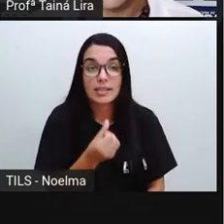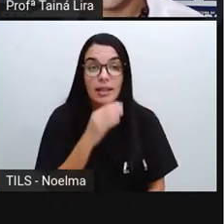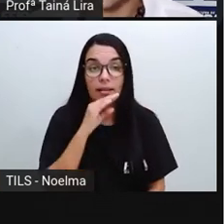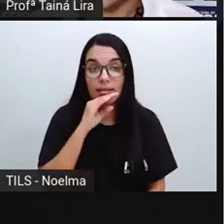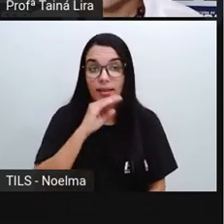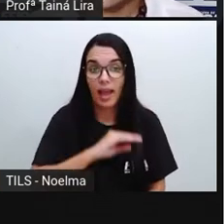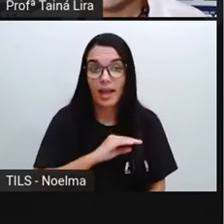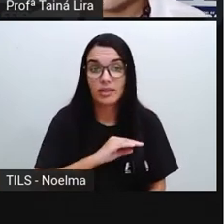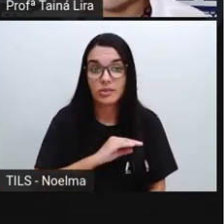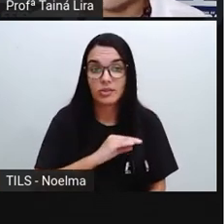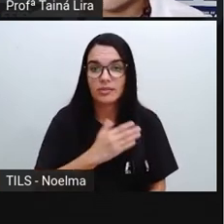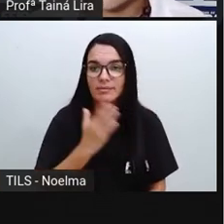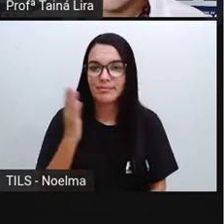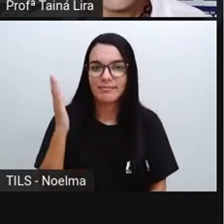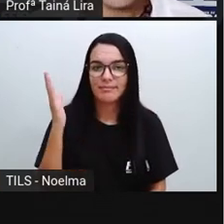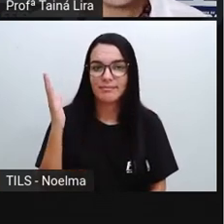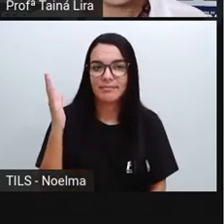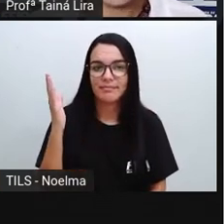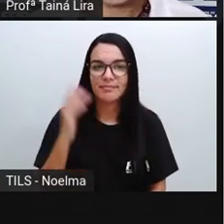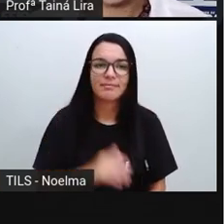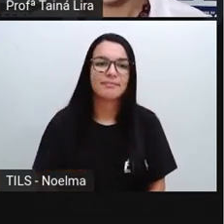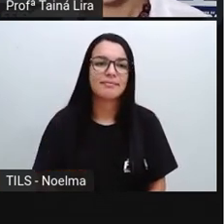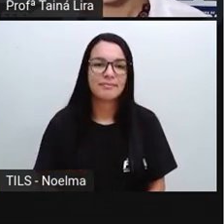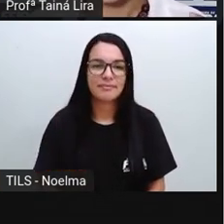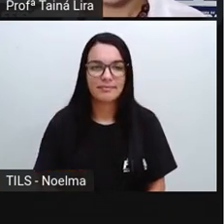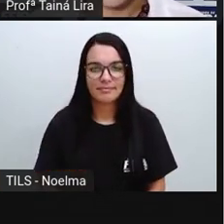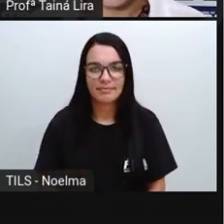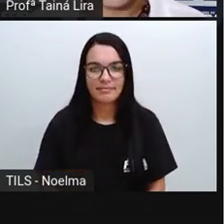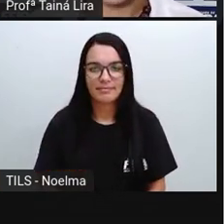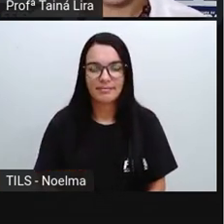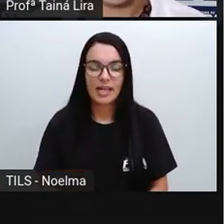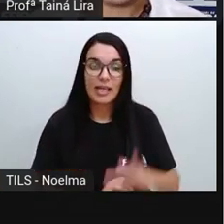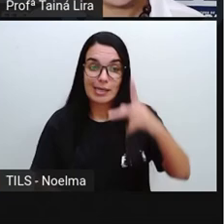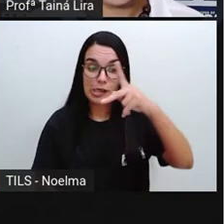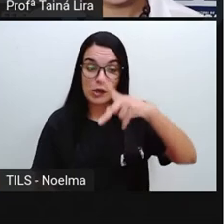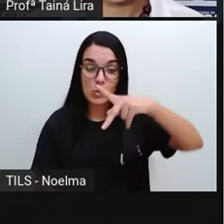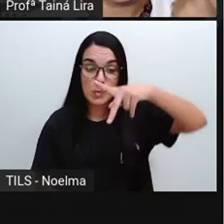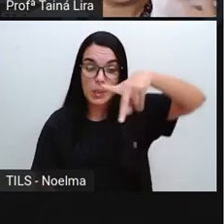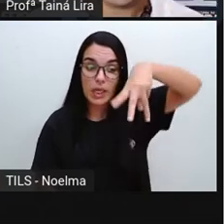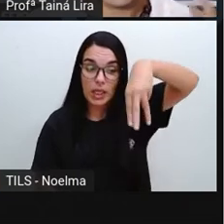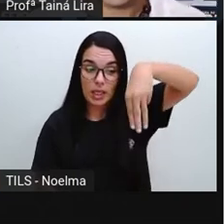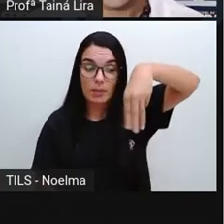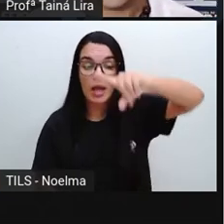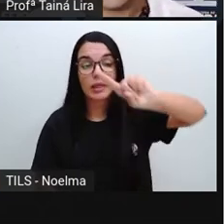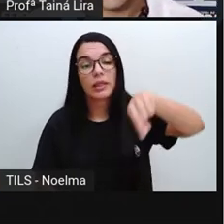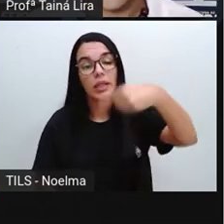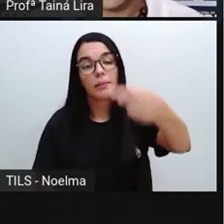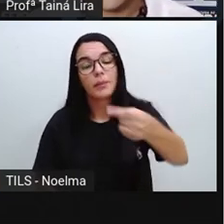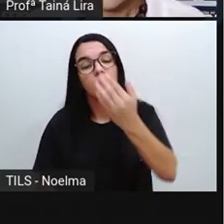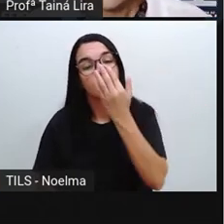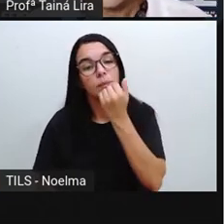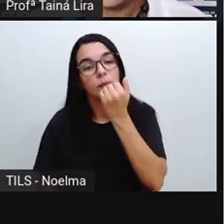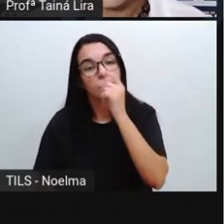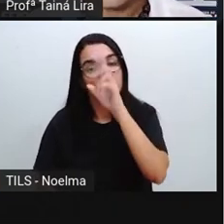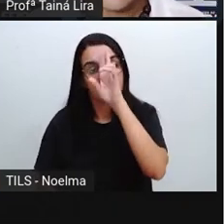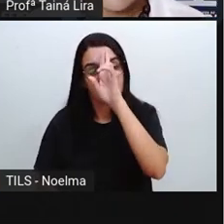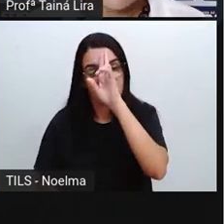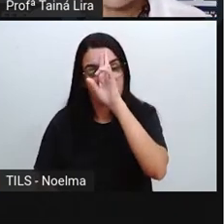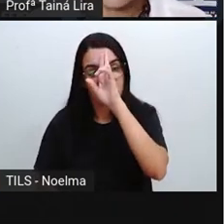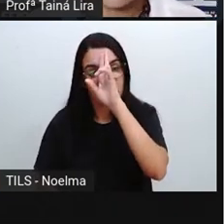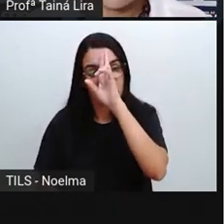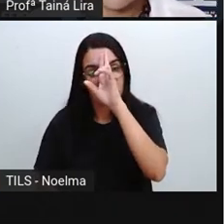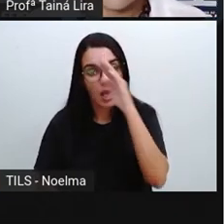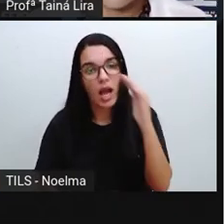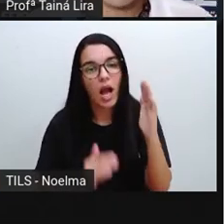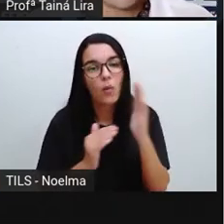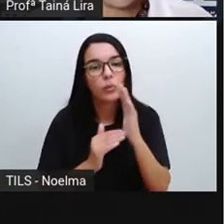tarde. Então, olha lá. Seis, PM ou PME, que é depois do meio-dia. E a